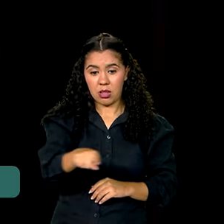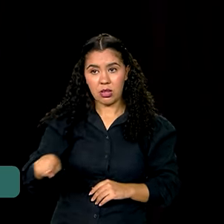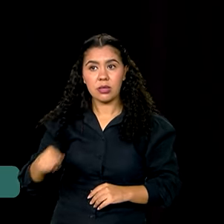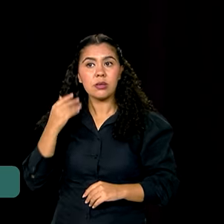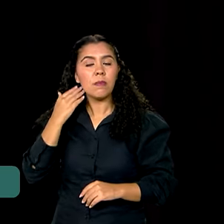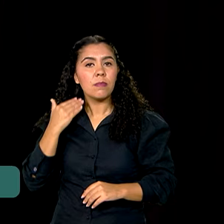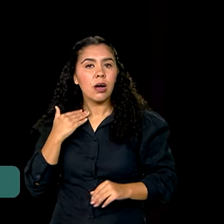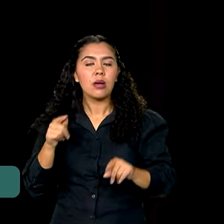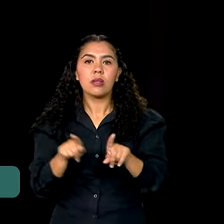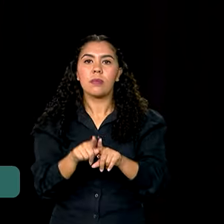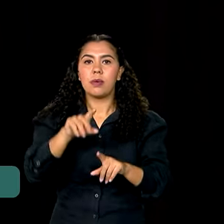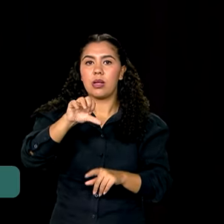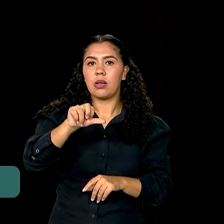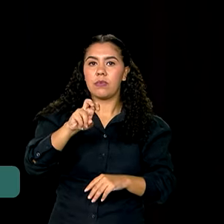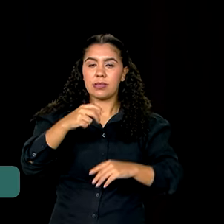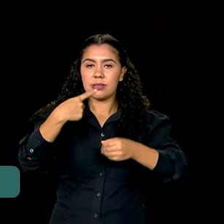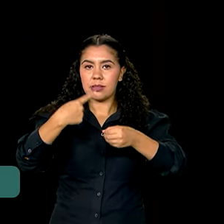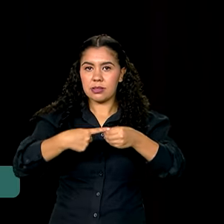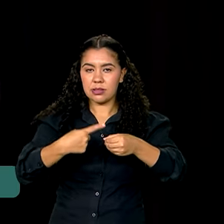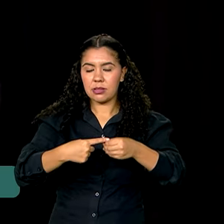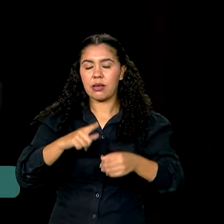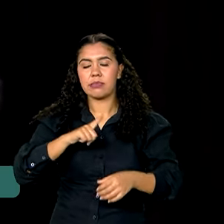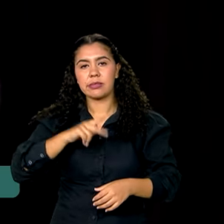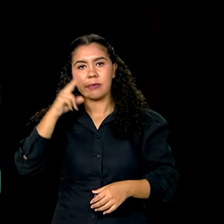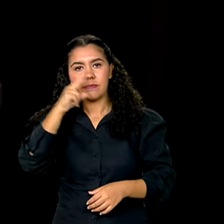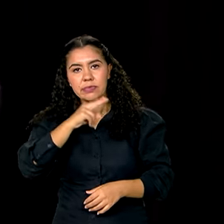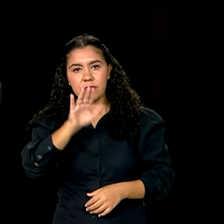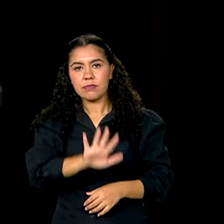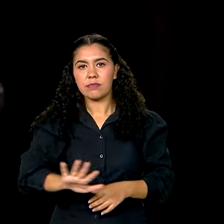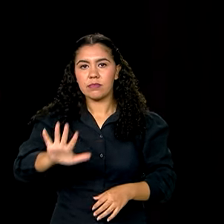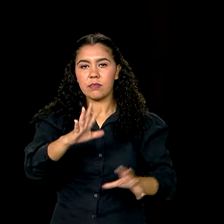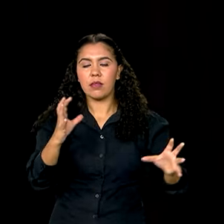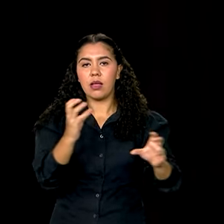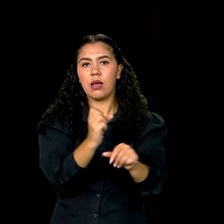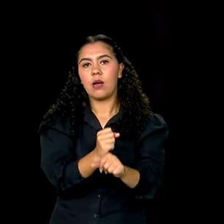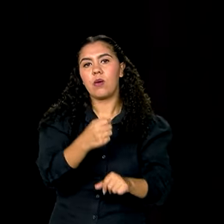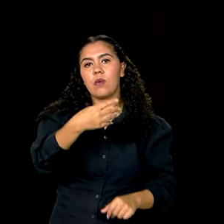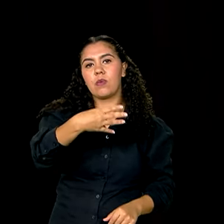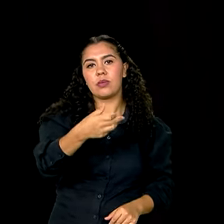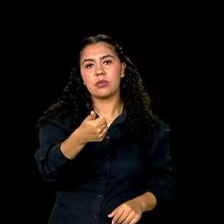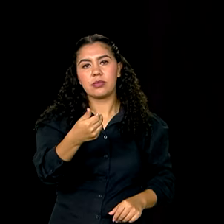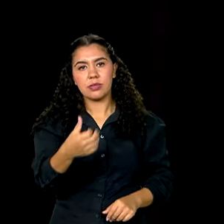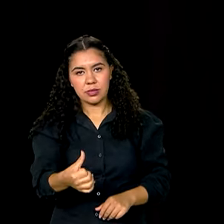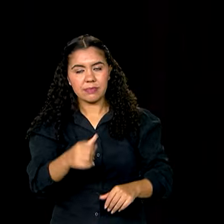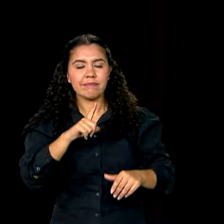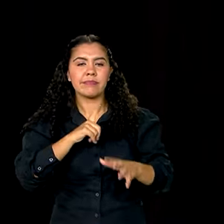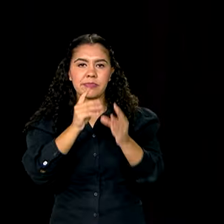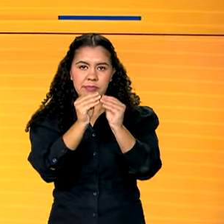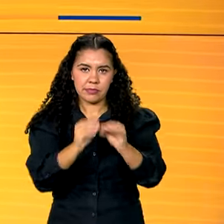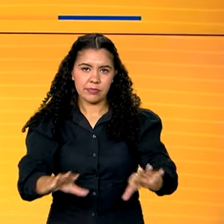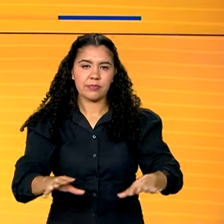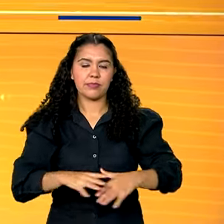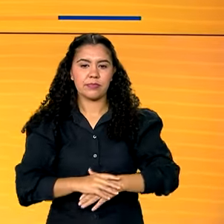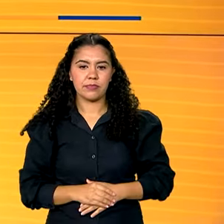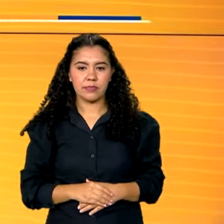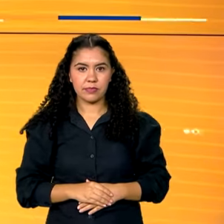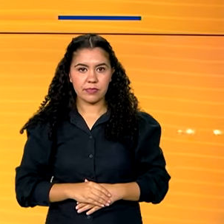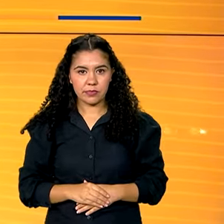cidades que estão em situação de calamidade das 416 que, de alguma forma, foram atingidas nesse processo.